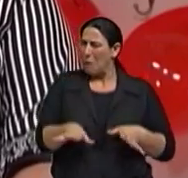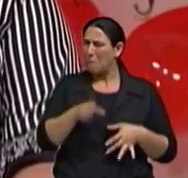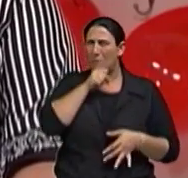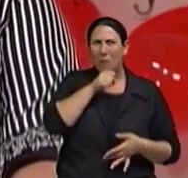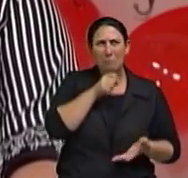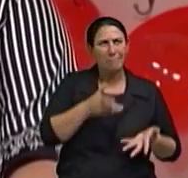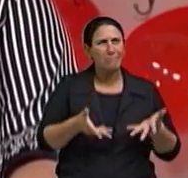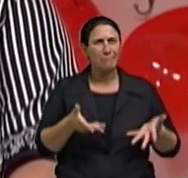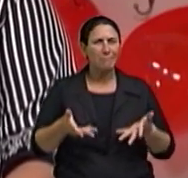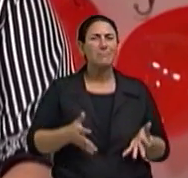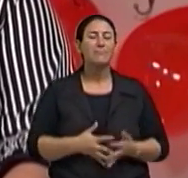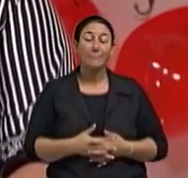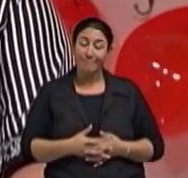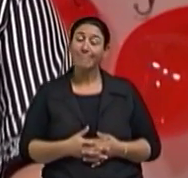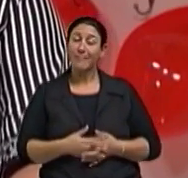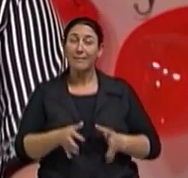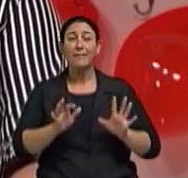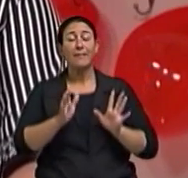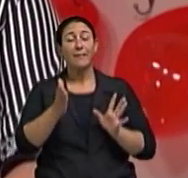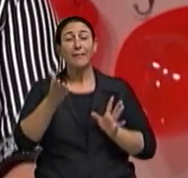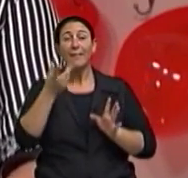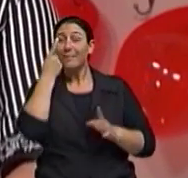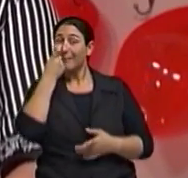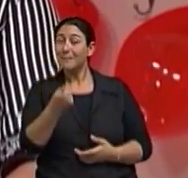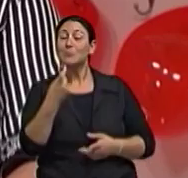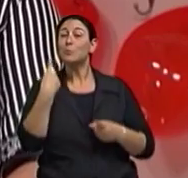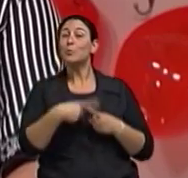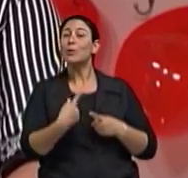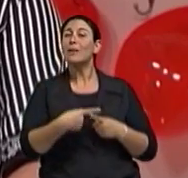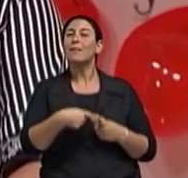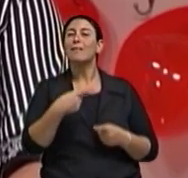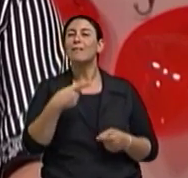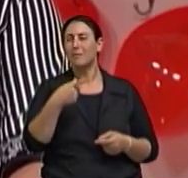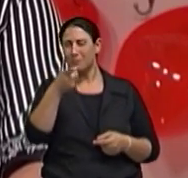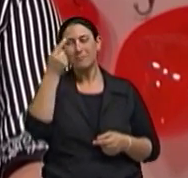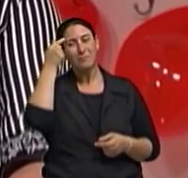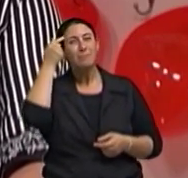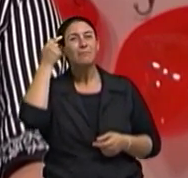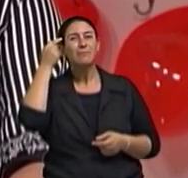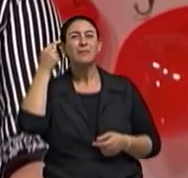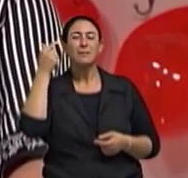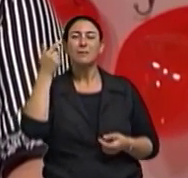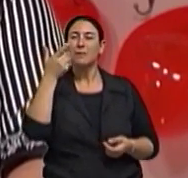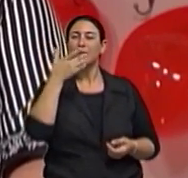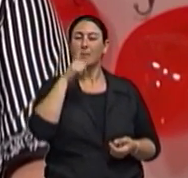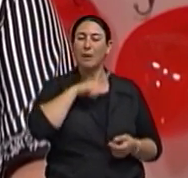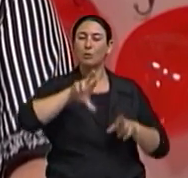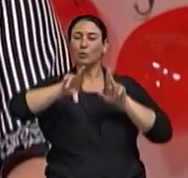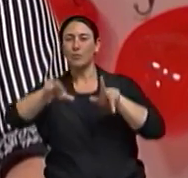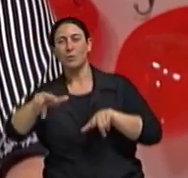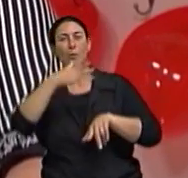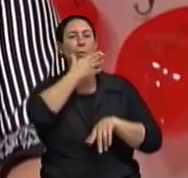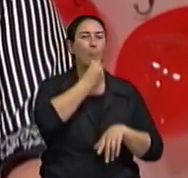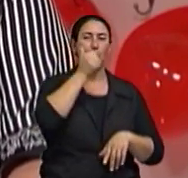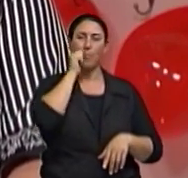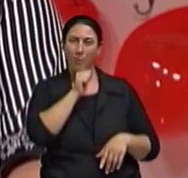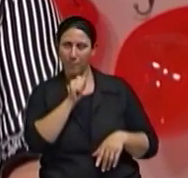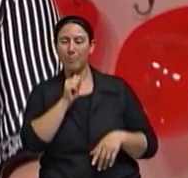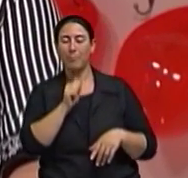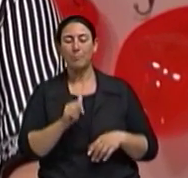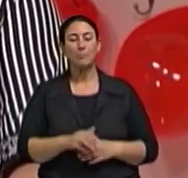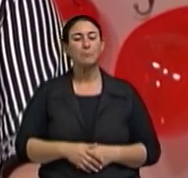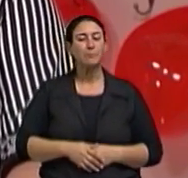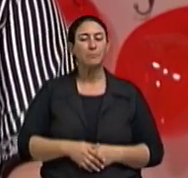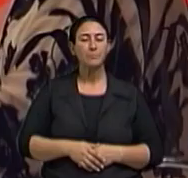ficar velho? E é interessante que tem essa diferença de homens e mulheres, né? Porque como a